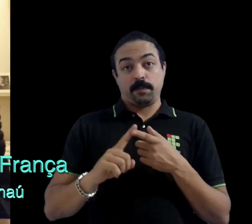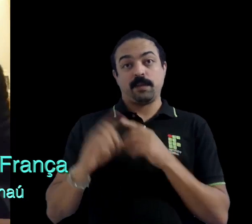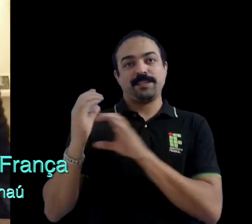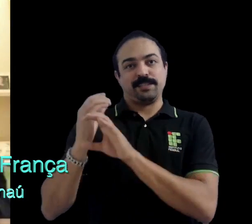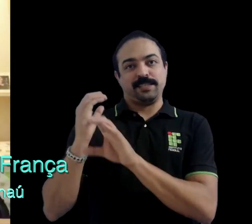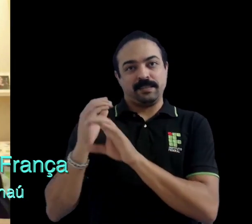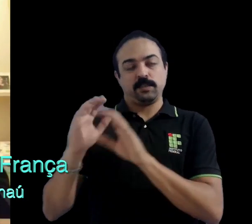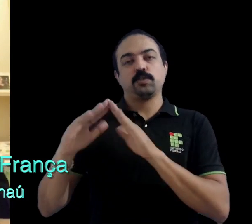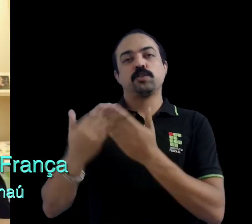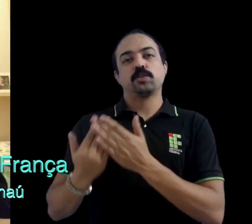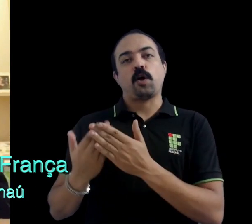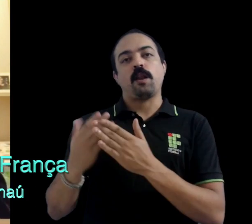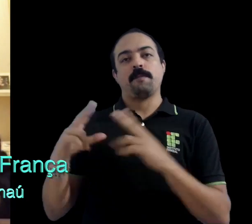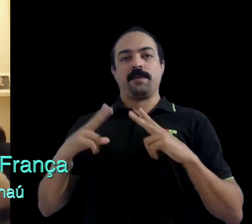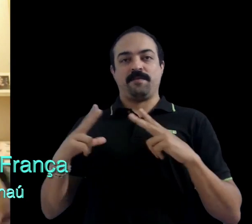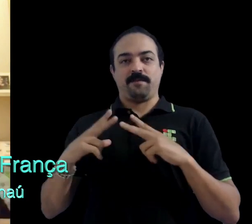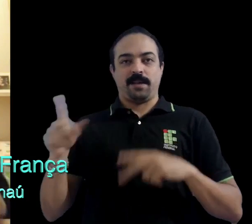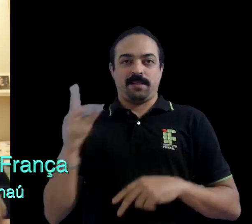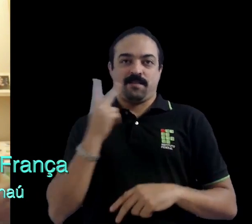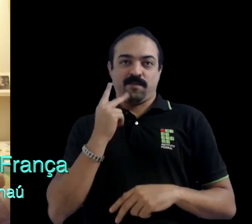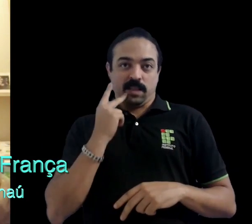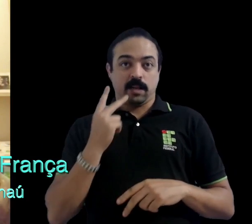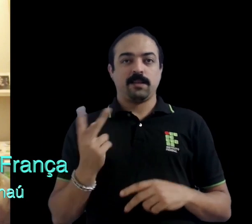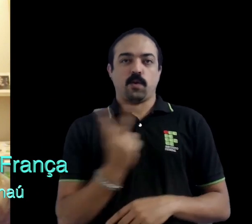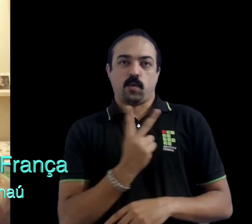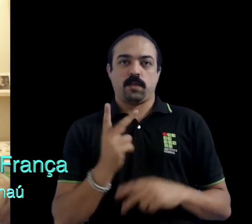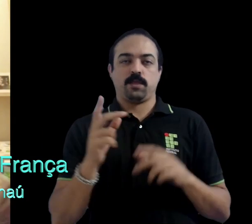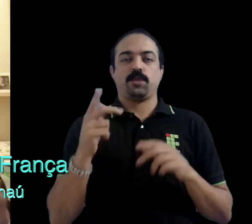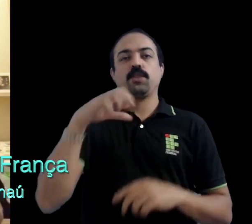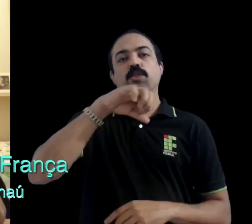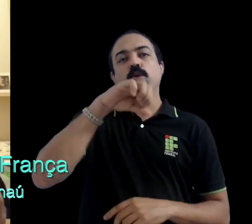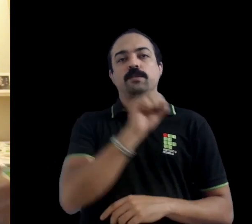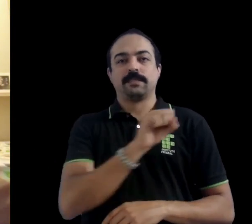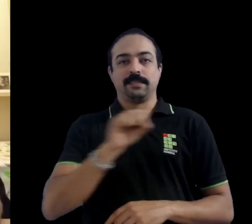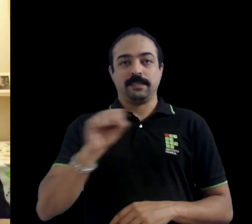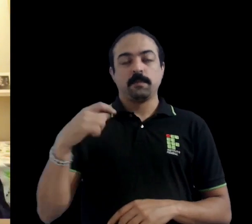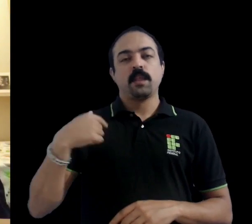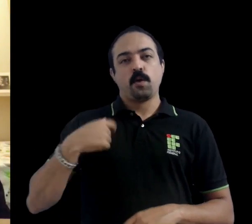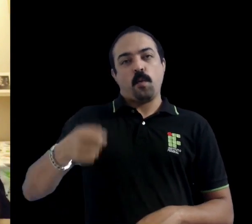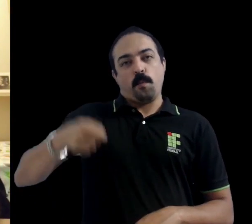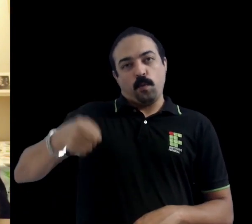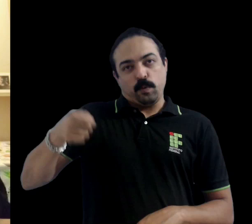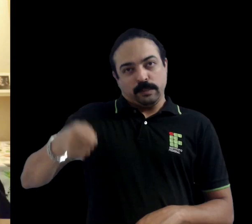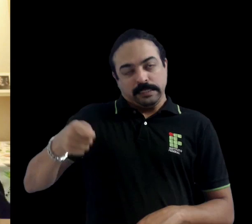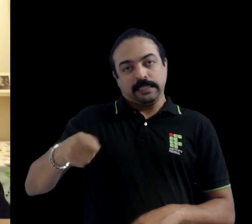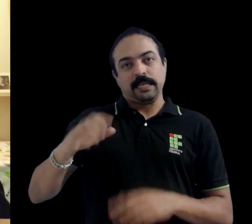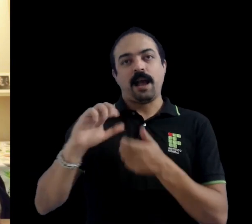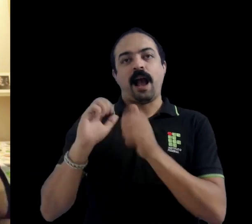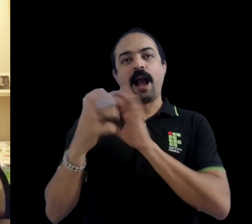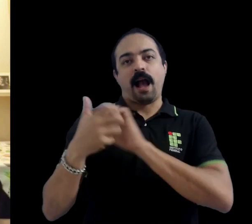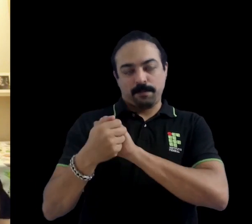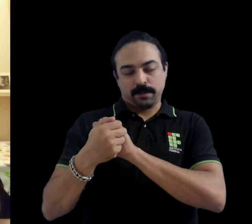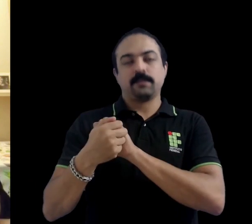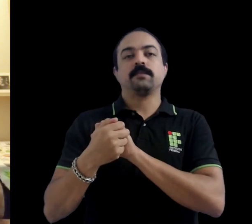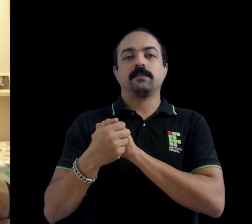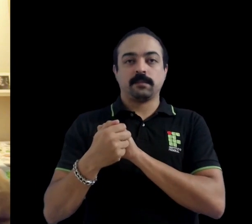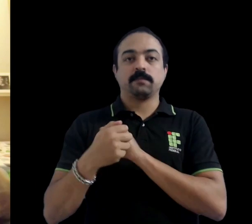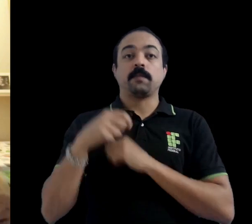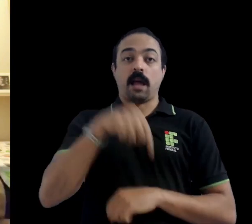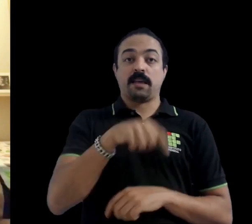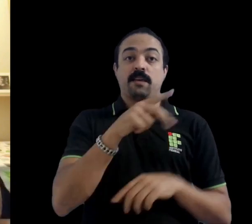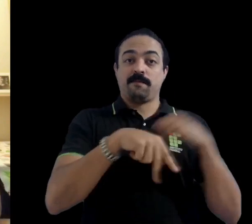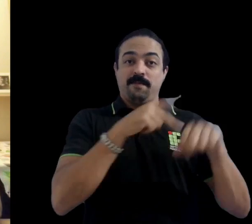Civil em uma escola privada em Fortaleza, ambos no 9º semestre. Atualmente eu sou bolsista da CAPES aqui na França